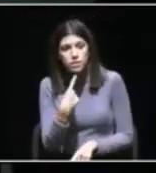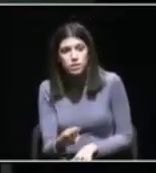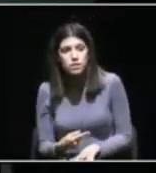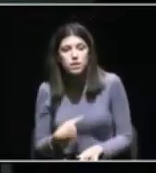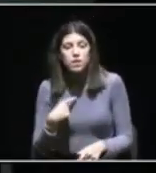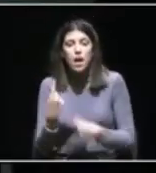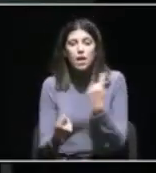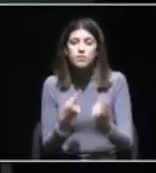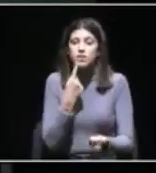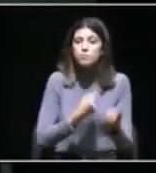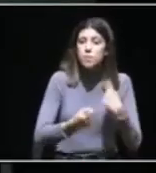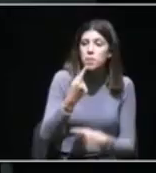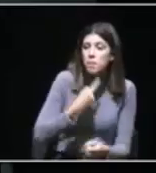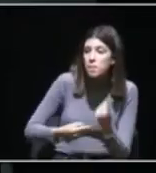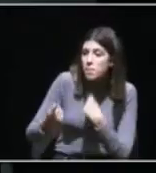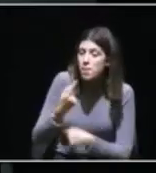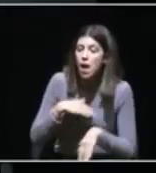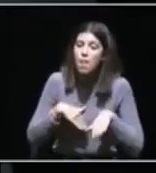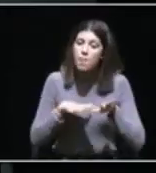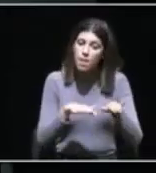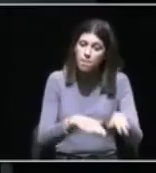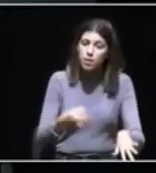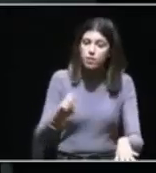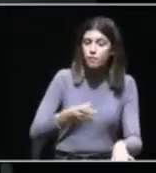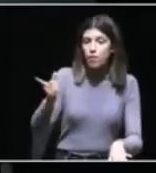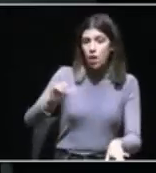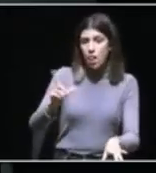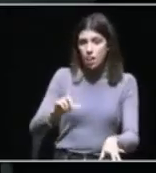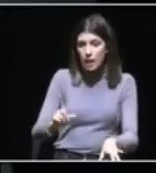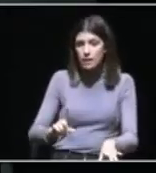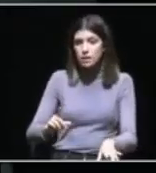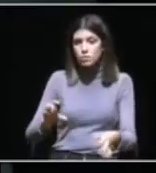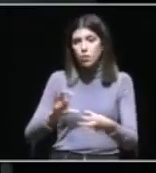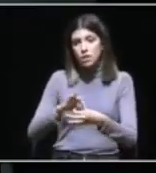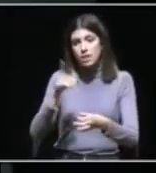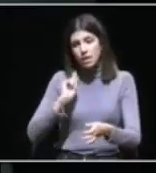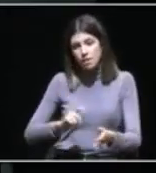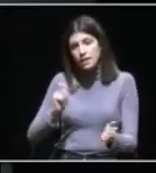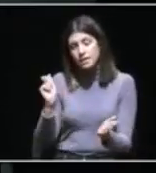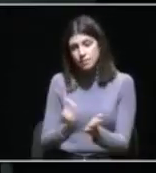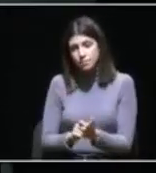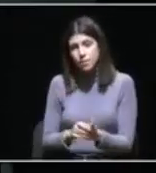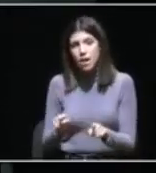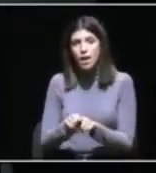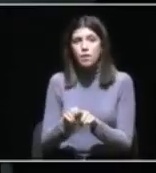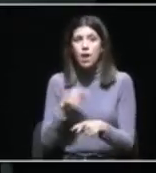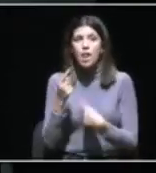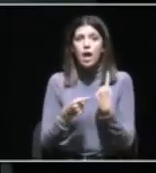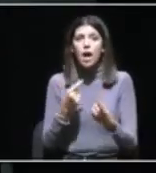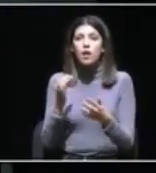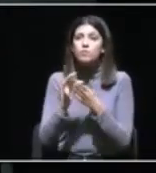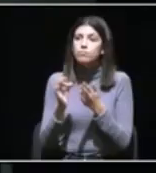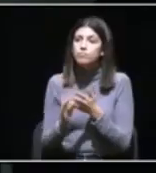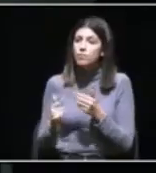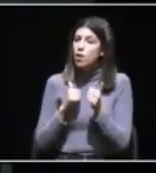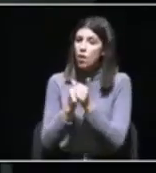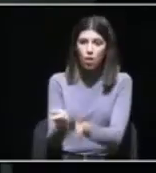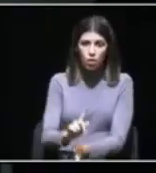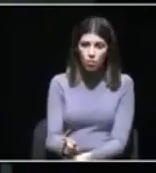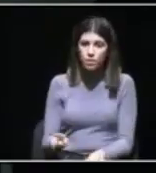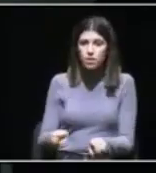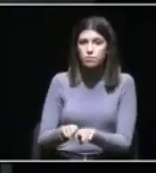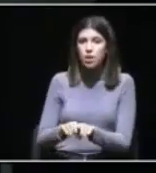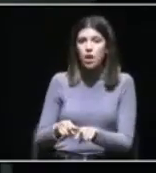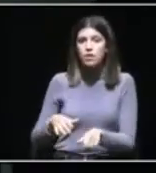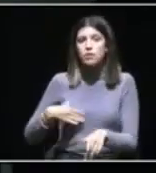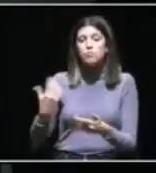reivindicações da marcha que se realizou em Lisboa a propósito deste dia, há aspectos que não acompanhamos porque consideramos que a